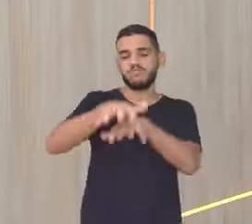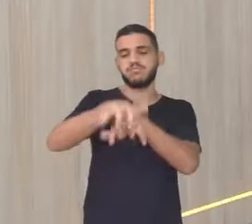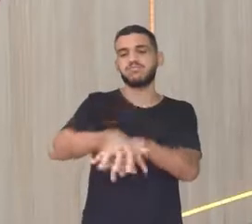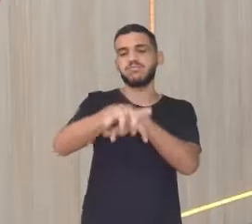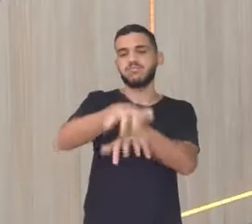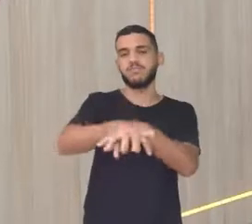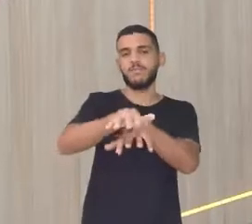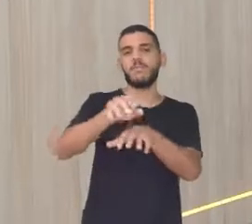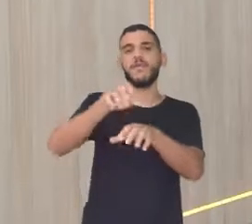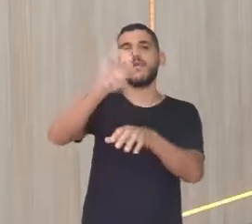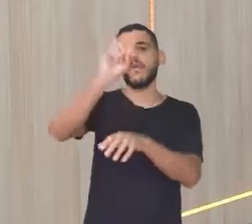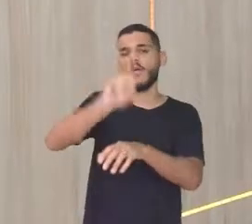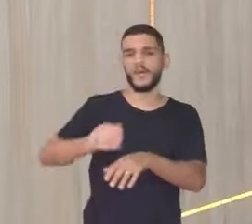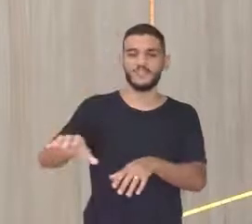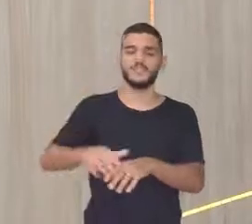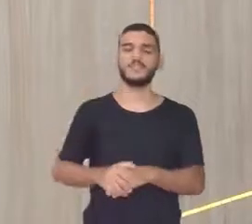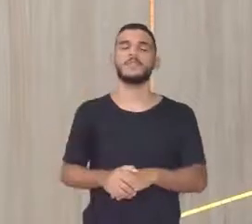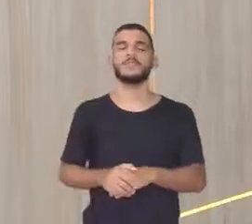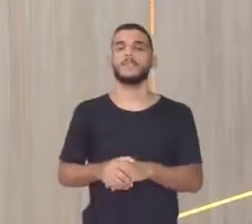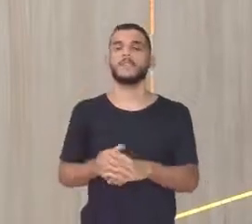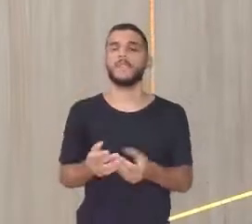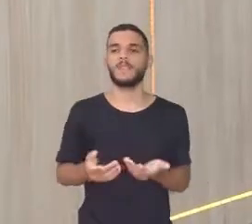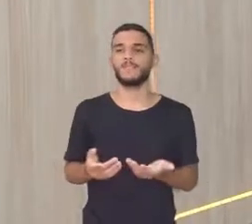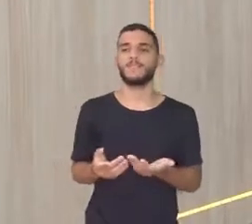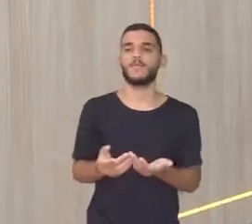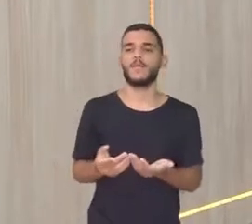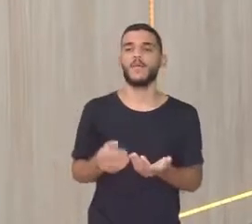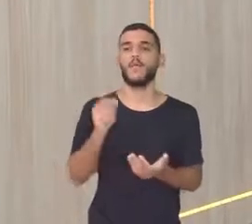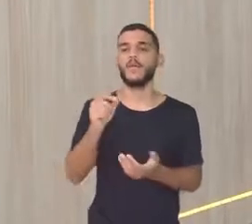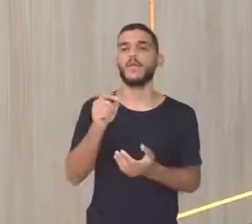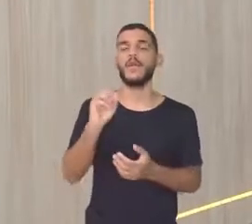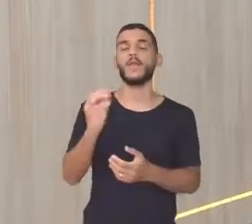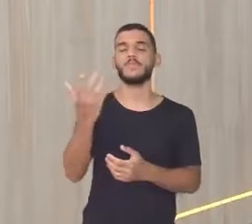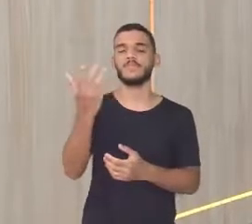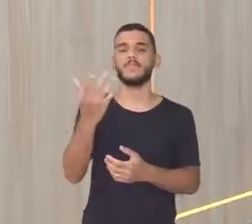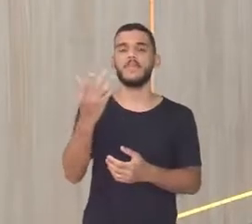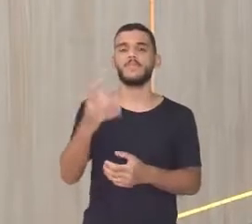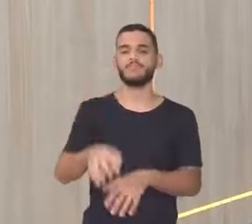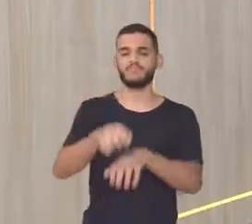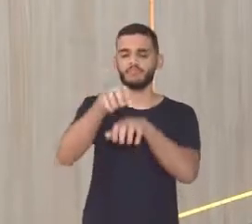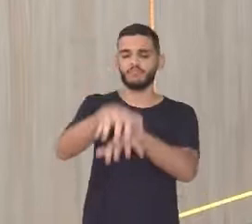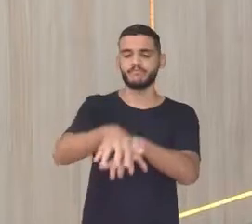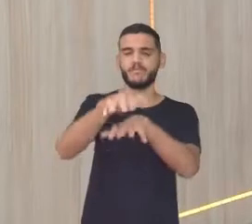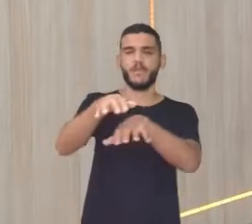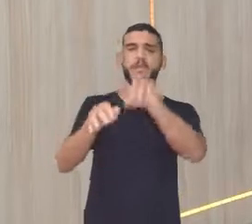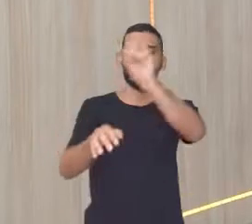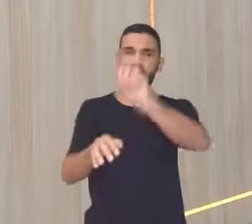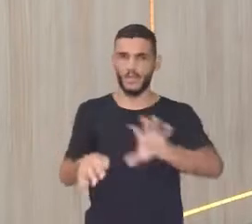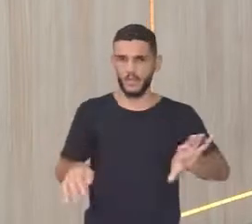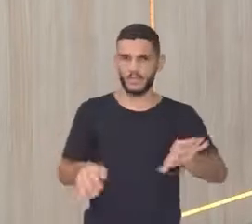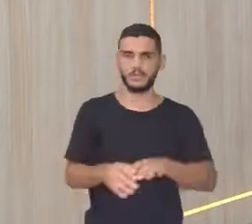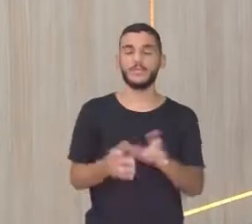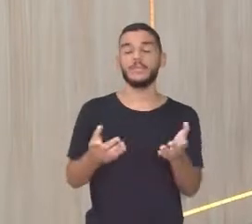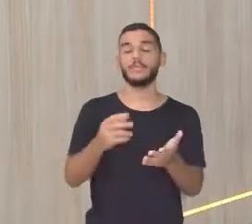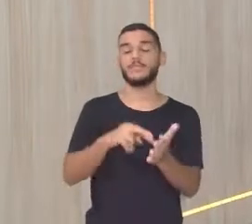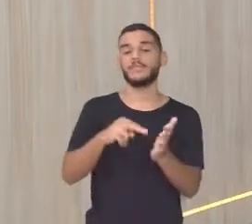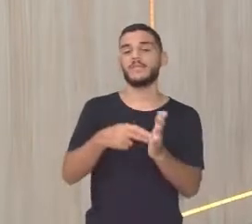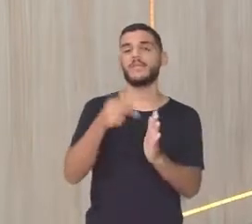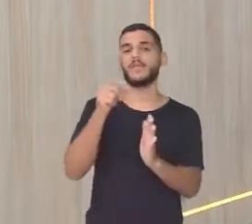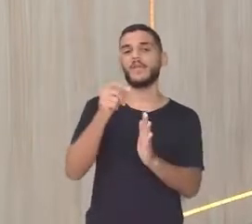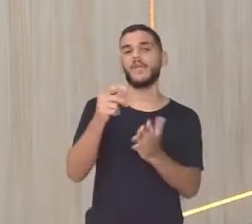Aqui tá o Leste O Oeste O Norte E o Sul Né? Então a marcha Para o Oeste O Far West